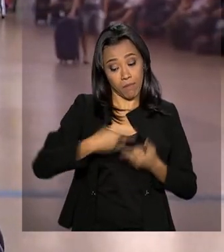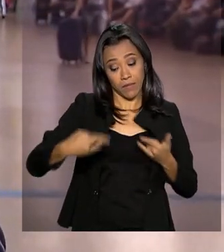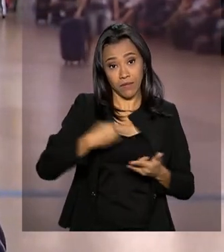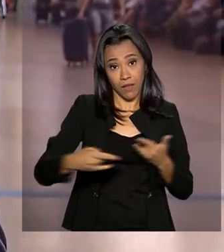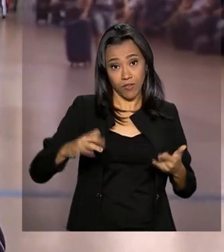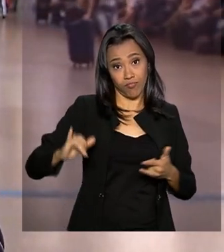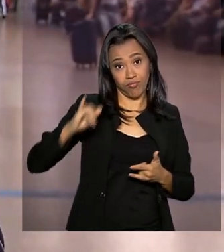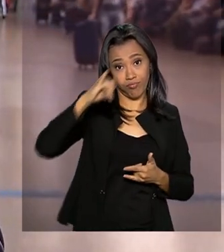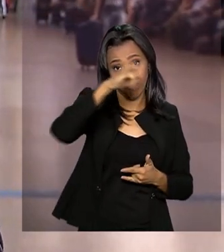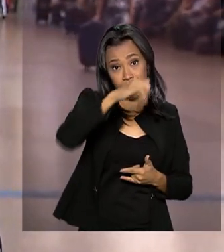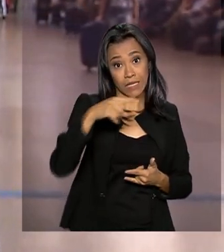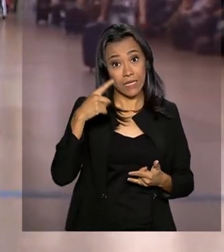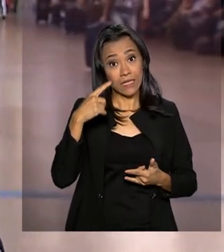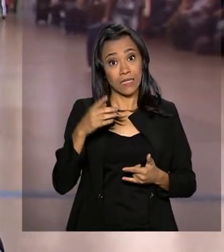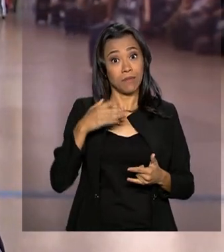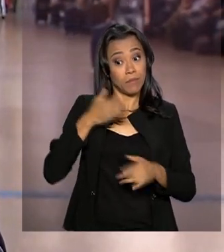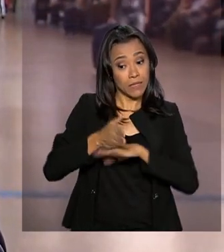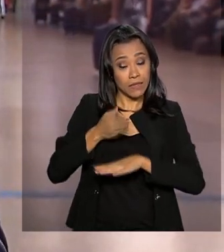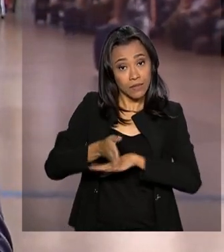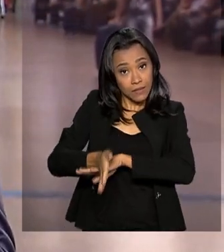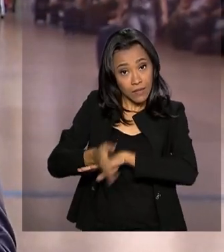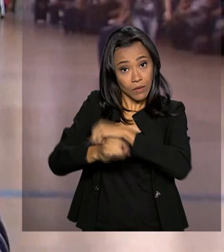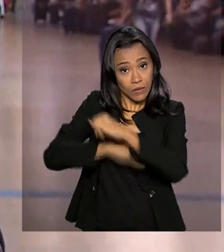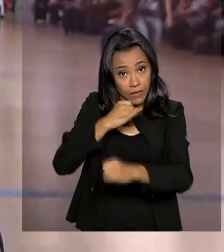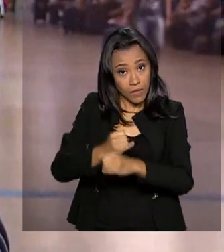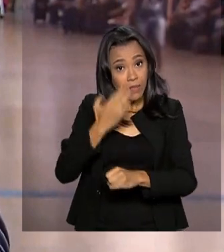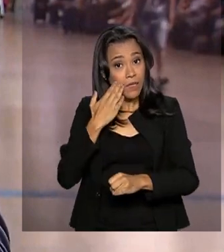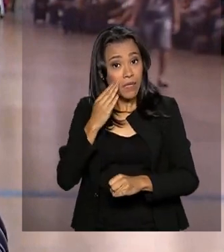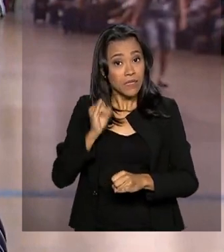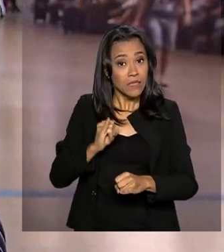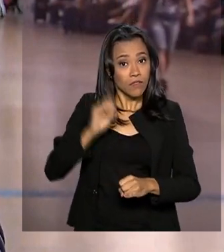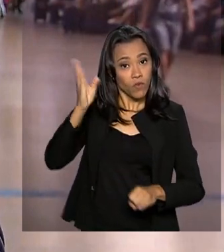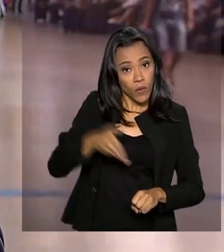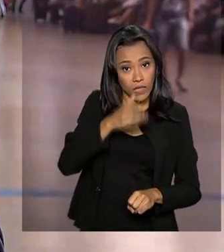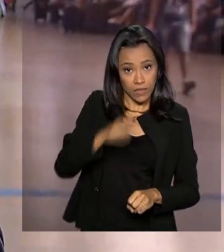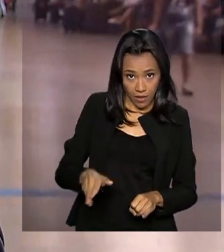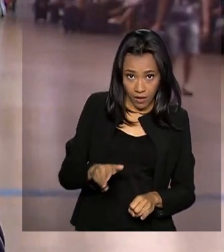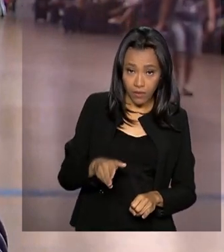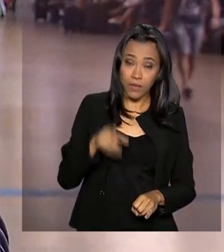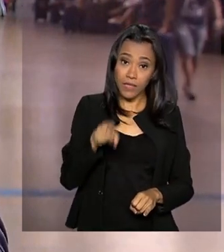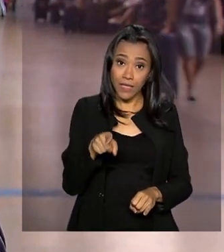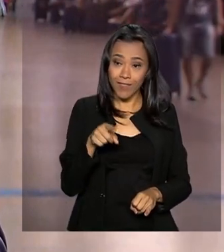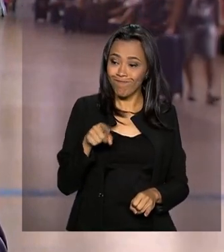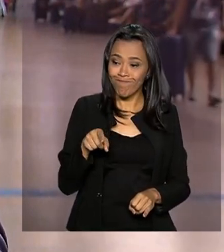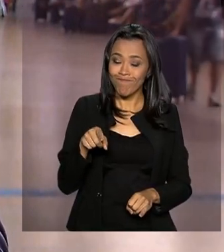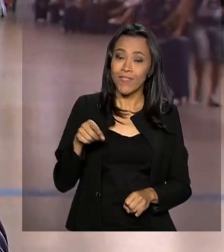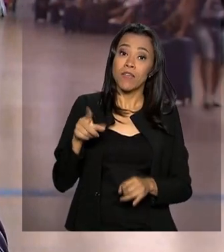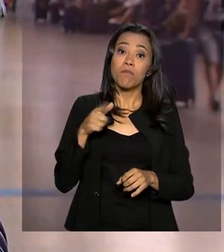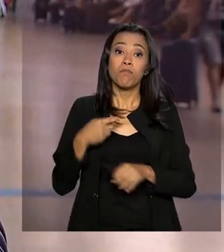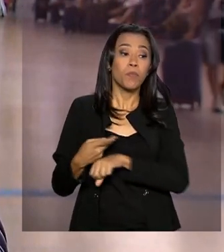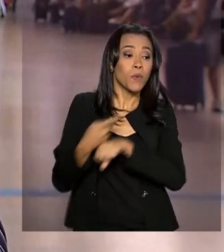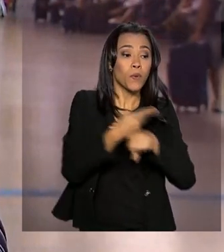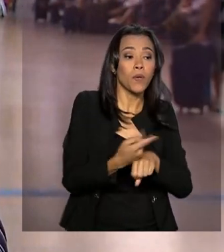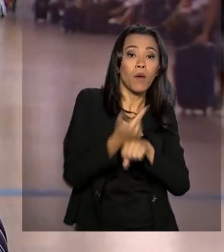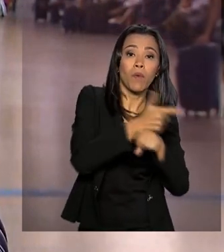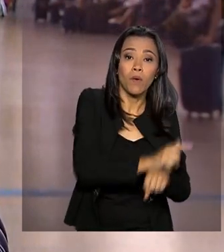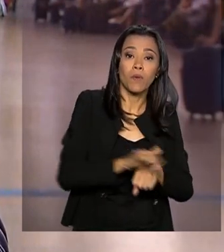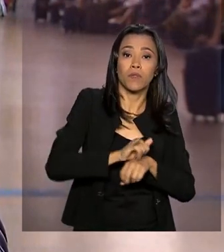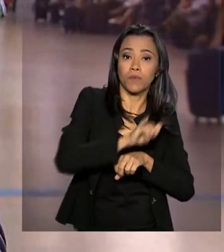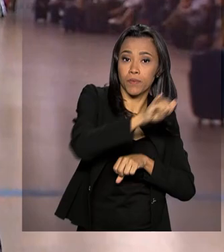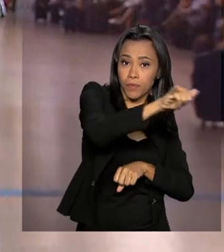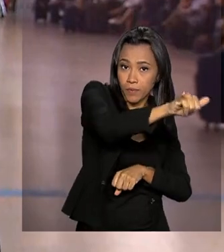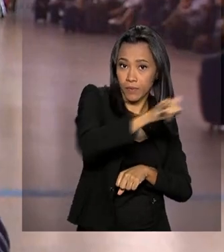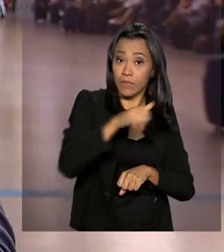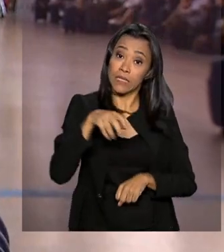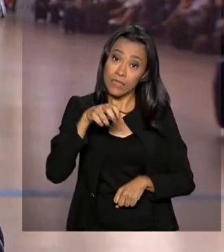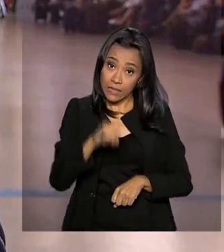entrar no site da companhia para saber se o voo foi ou não cancelado e, ao chegar aqui ao aeroporto, tentar se realocar em uma outra companhia aérea. Se